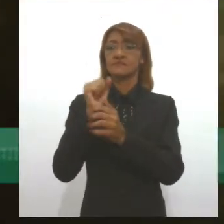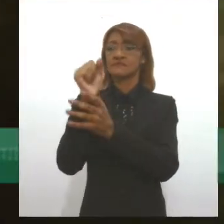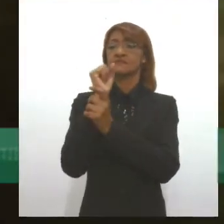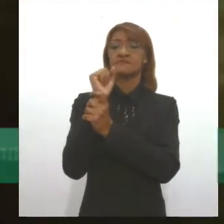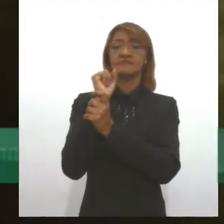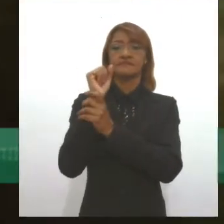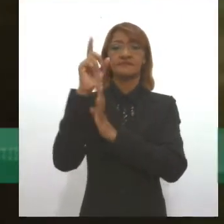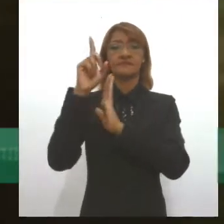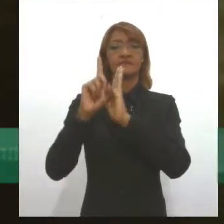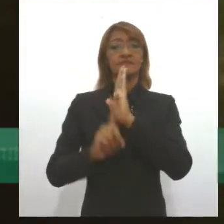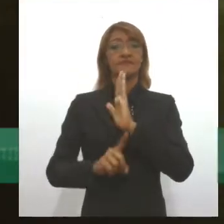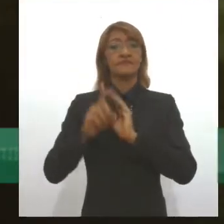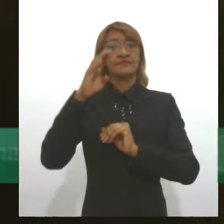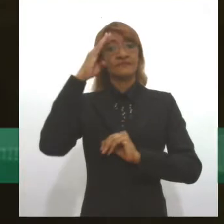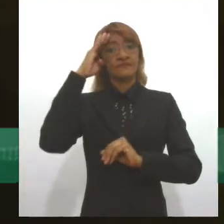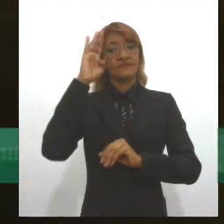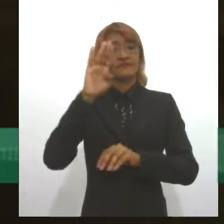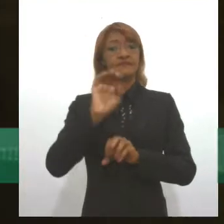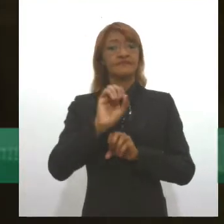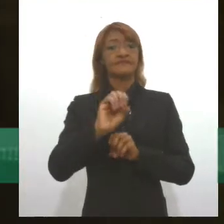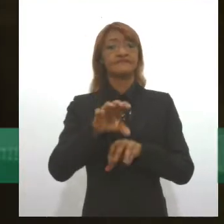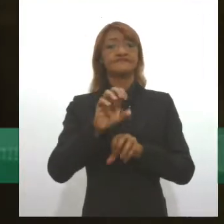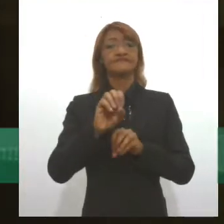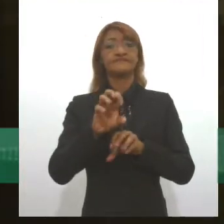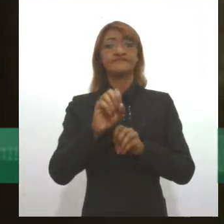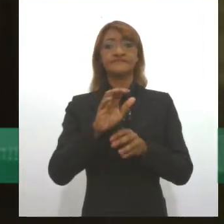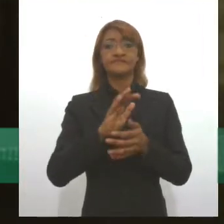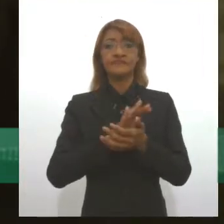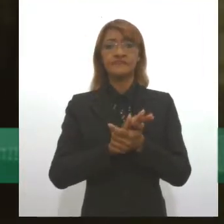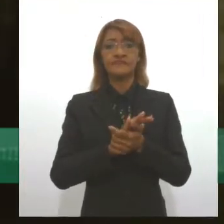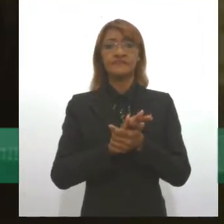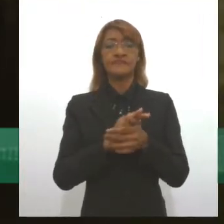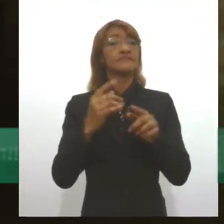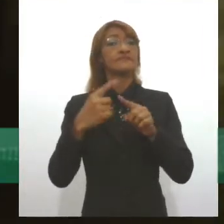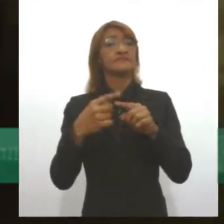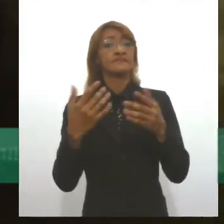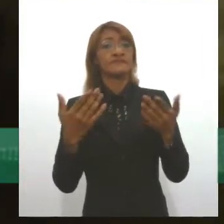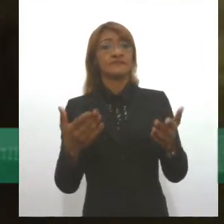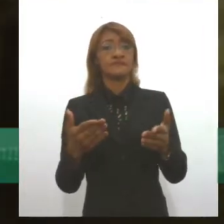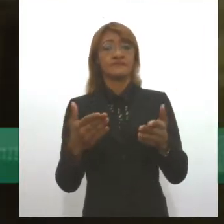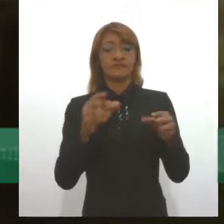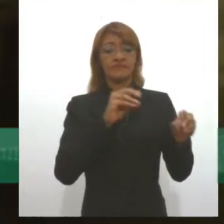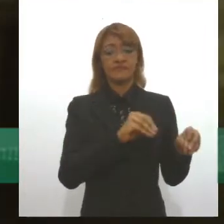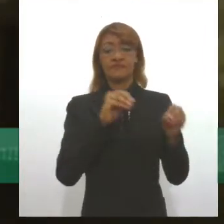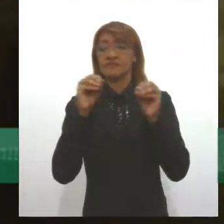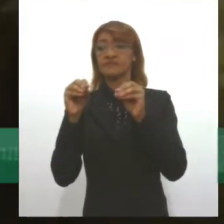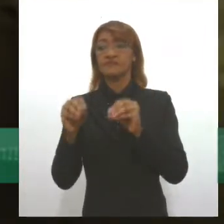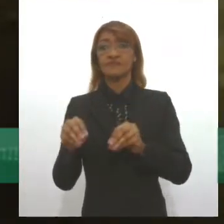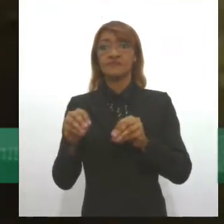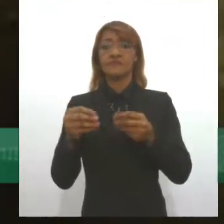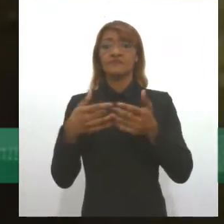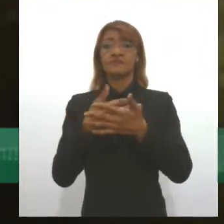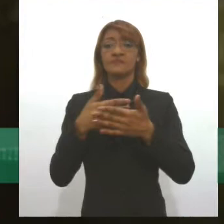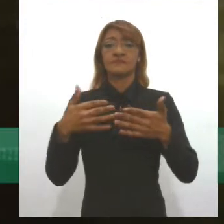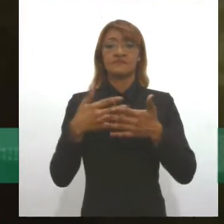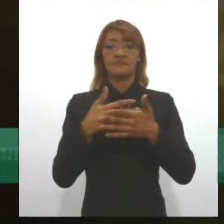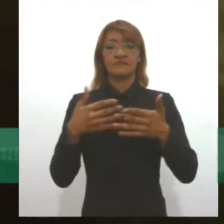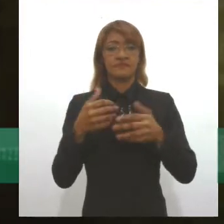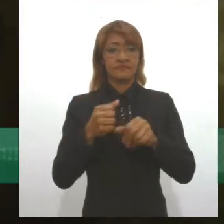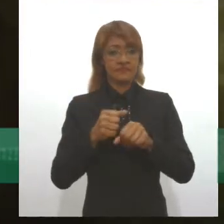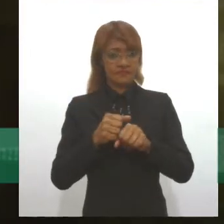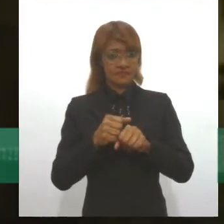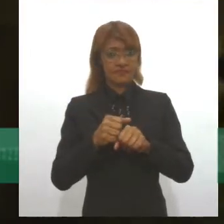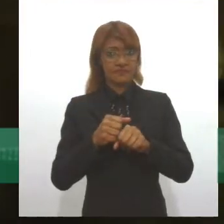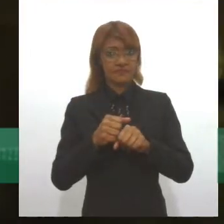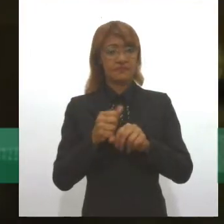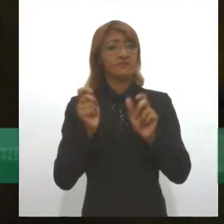principalmente na educação, porque como faz? Eles mudam de uma cidade e pagam outra. Que essa transferência